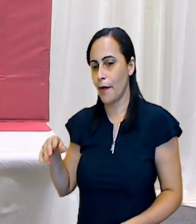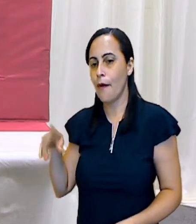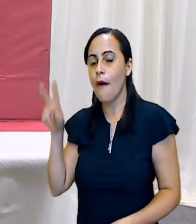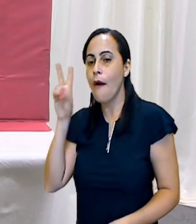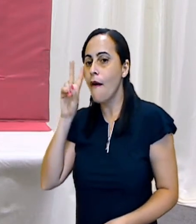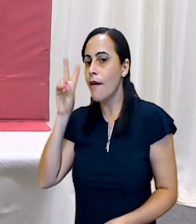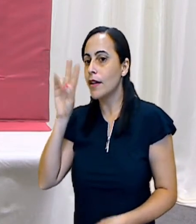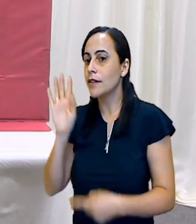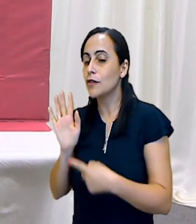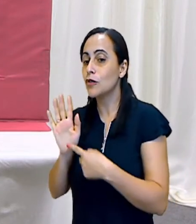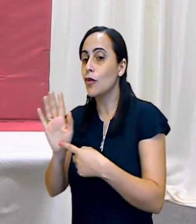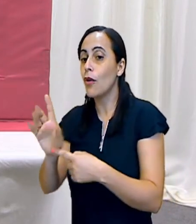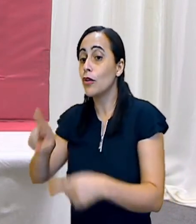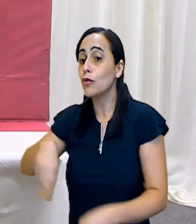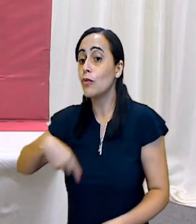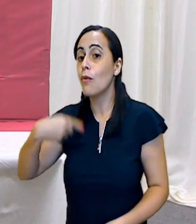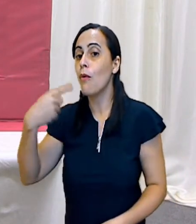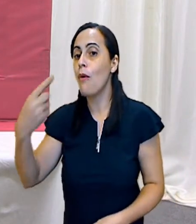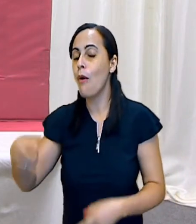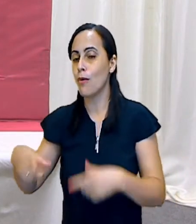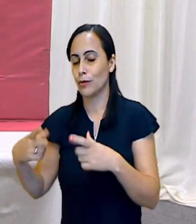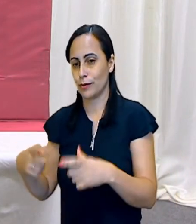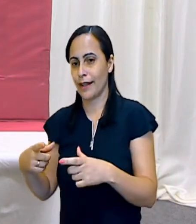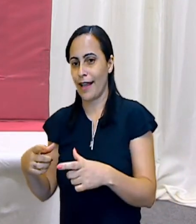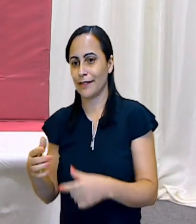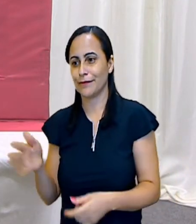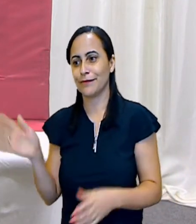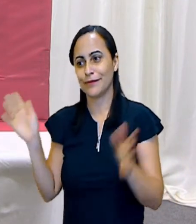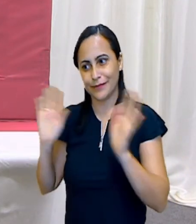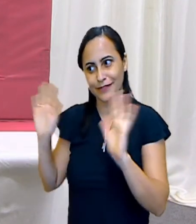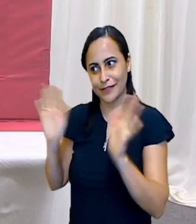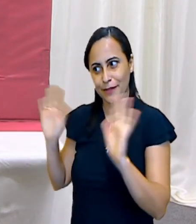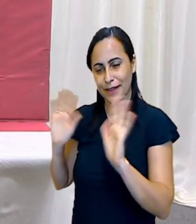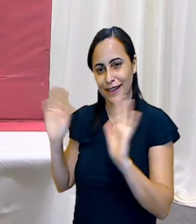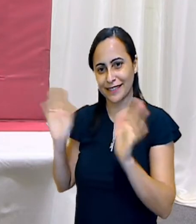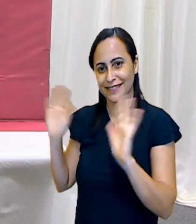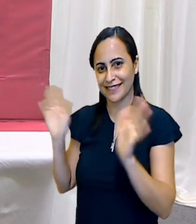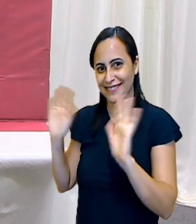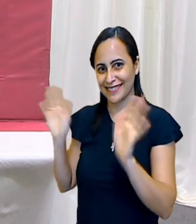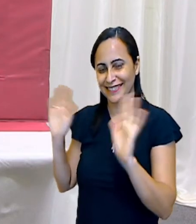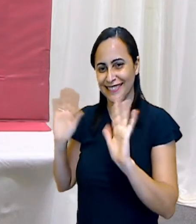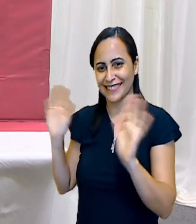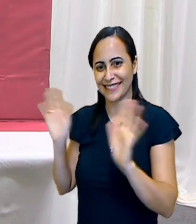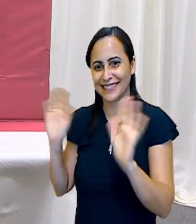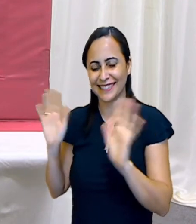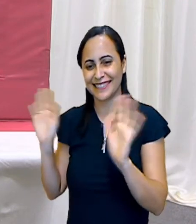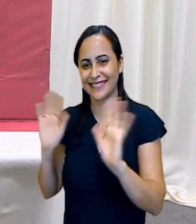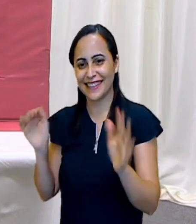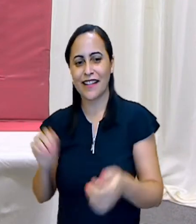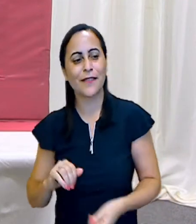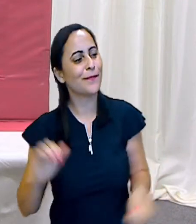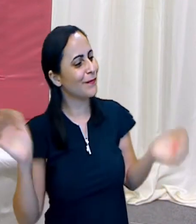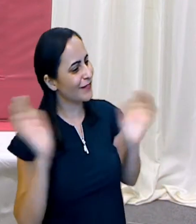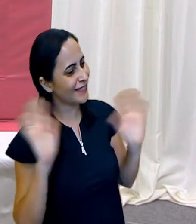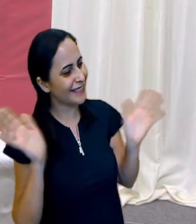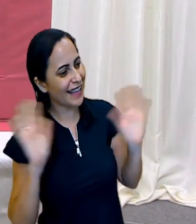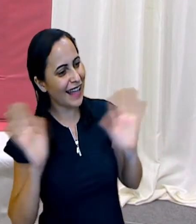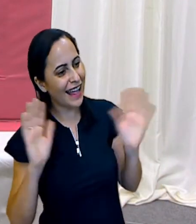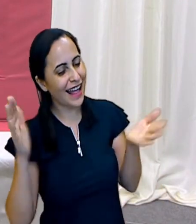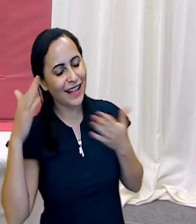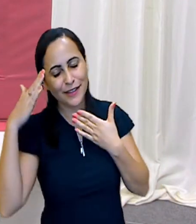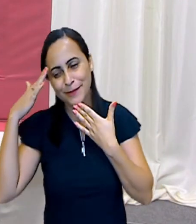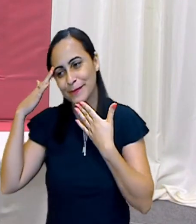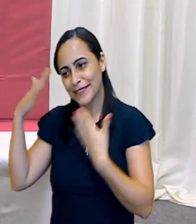Ele não vai poder ficar. Vamos despedir do Marcelo? Vamos lá? Tchau, Marcelo! Obrigada! De